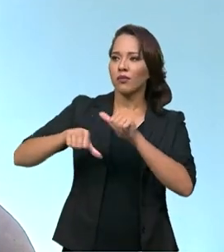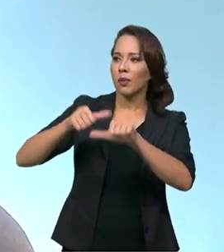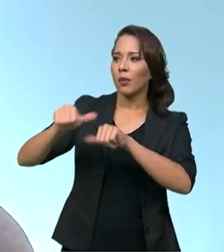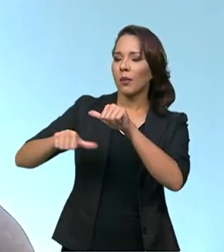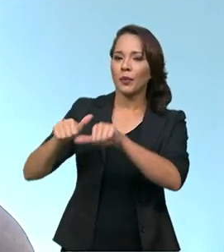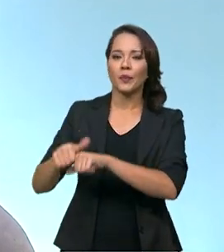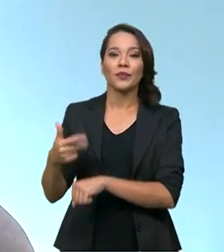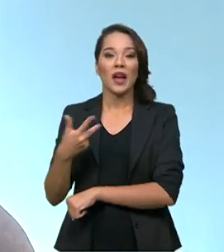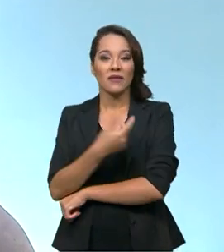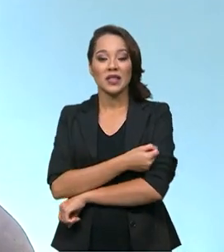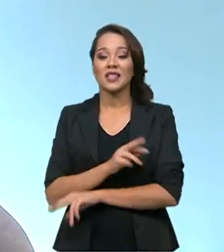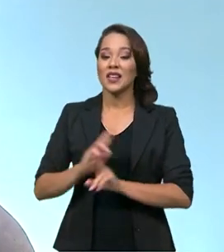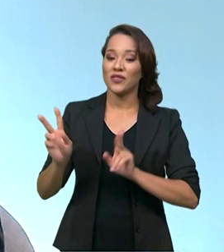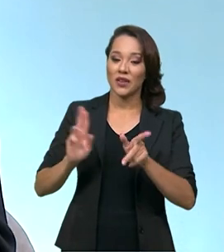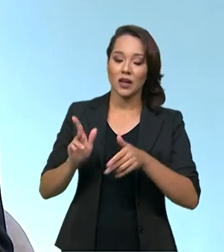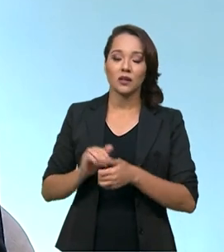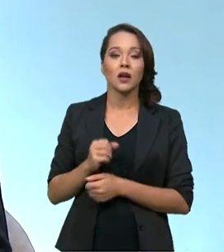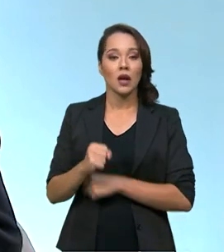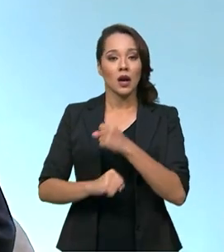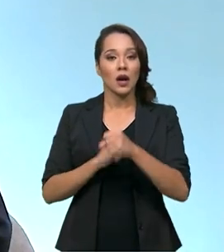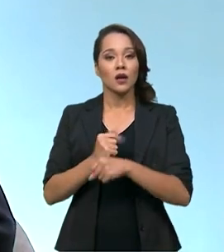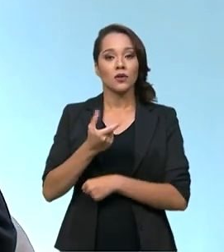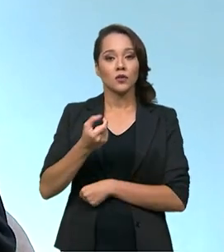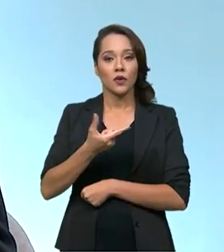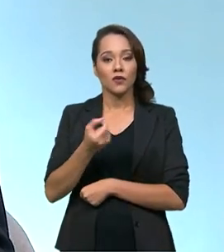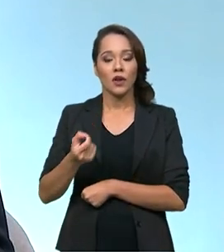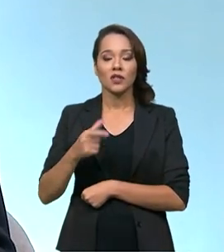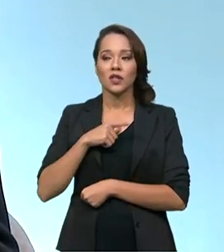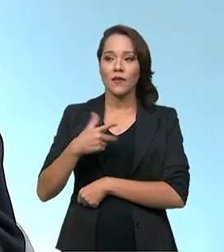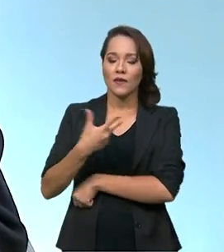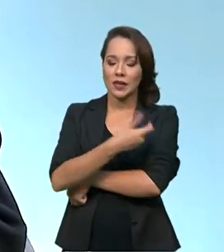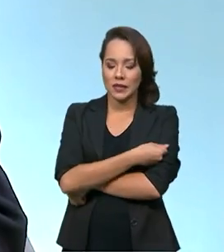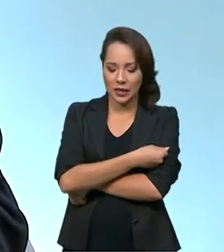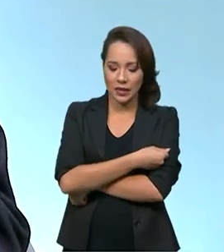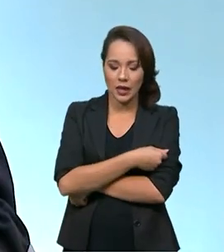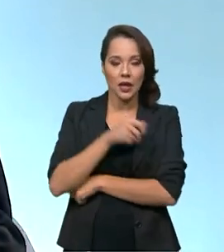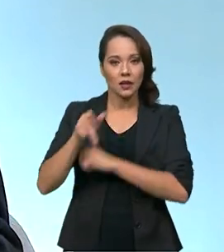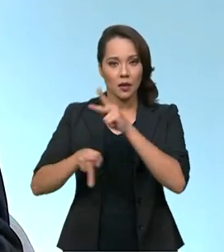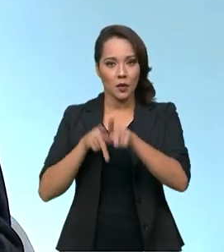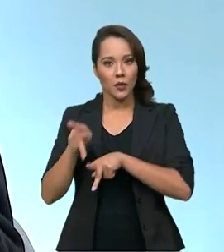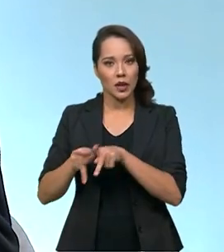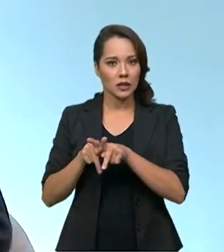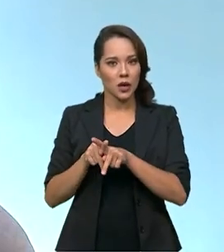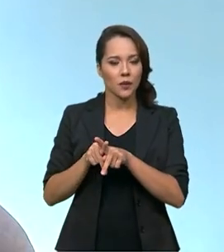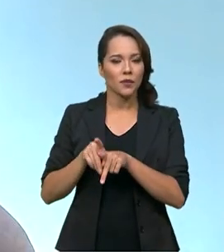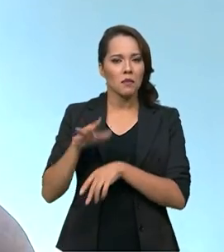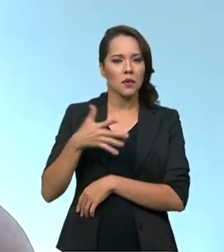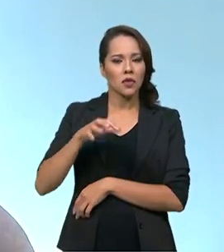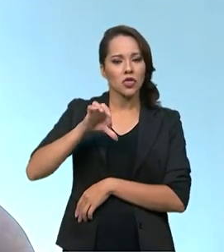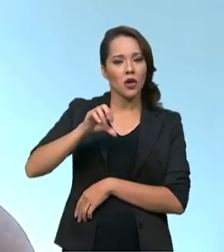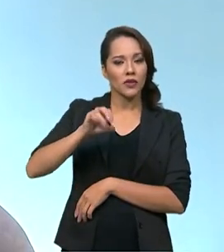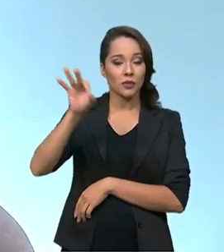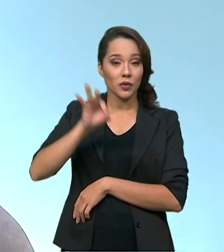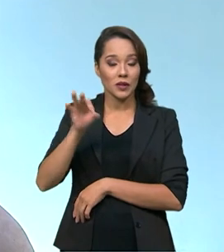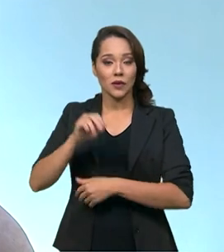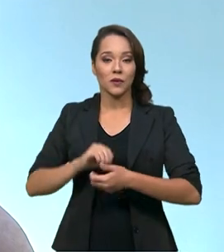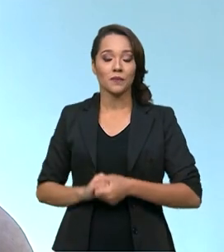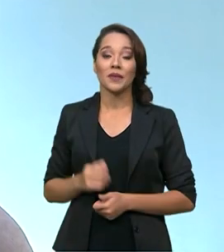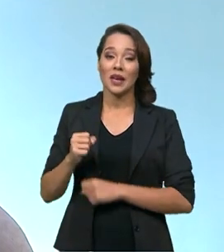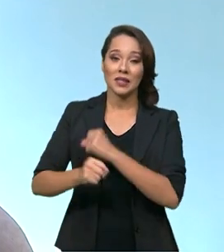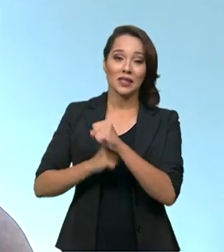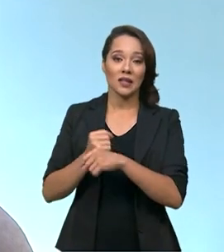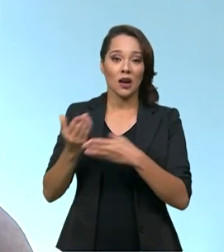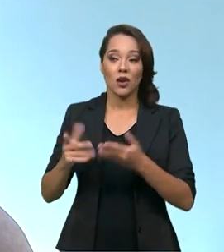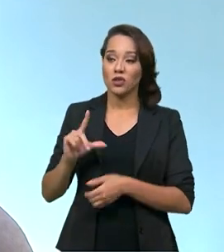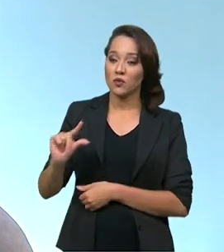né? A vacina é diferente. Em 2020 nós tivemos uma cobertura da população-alvo de cerca de 90%. Esse